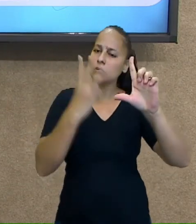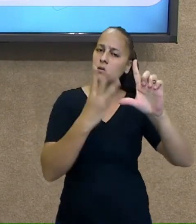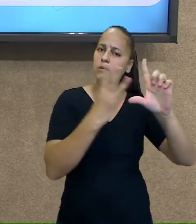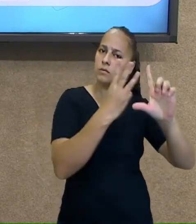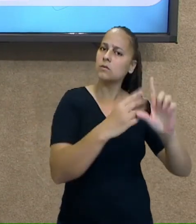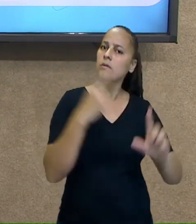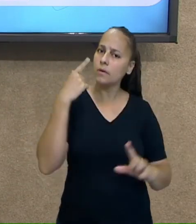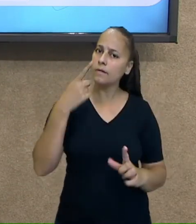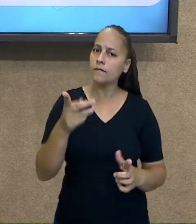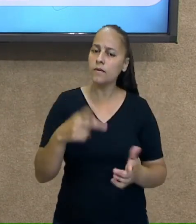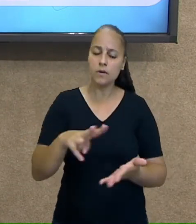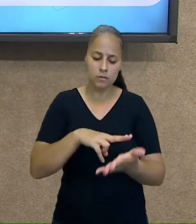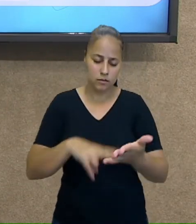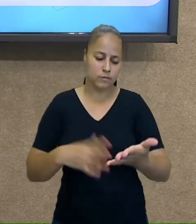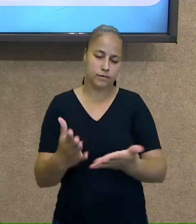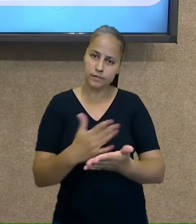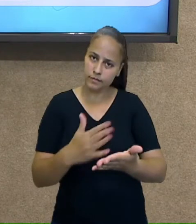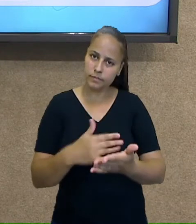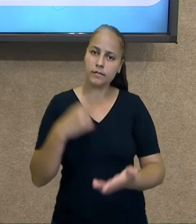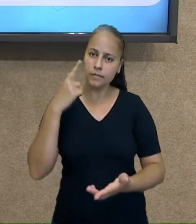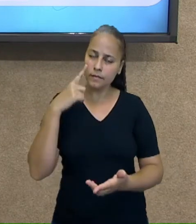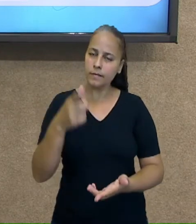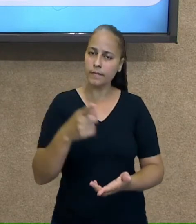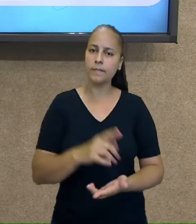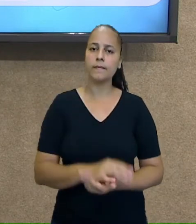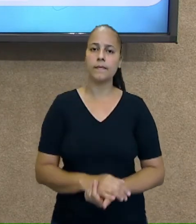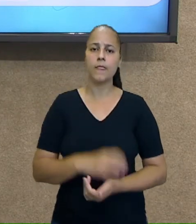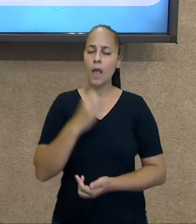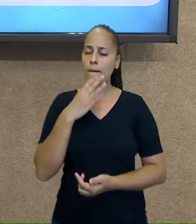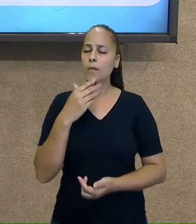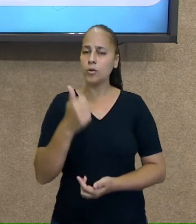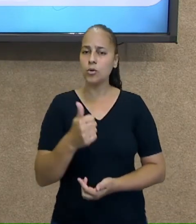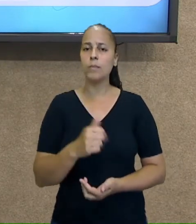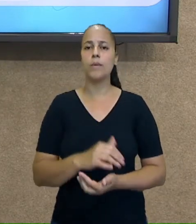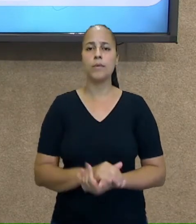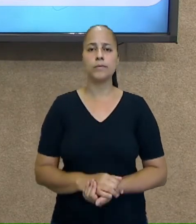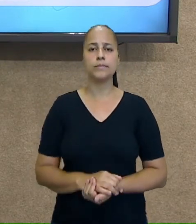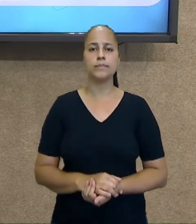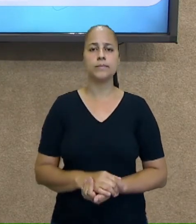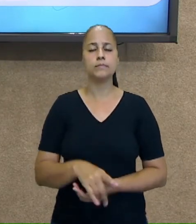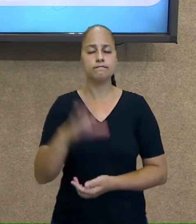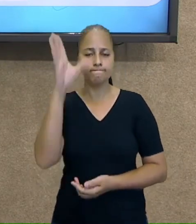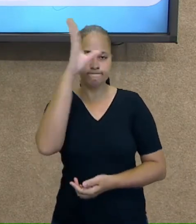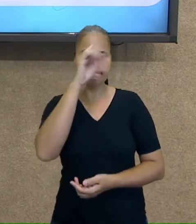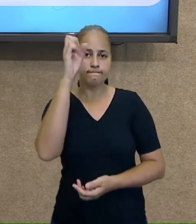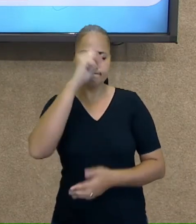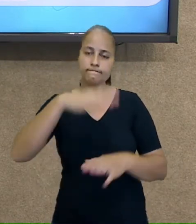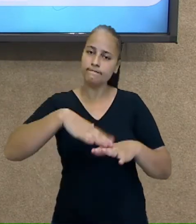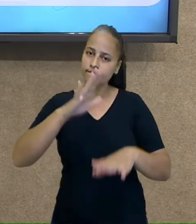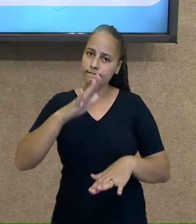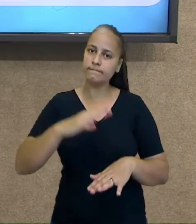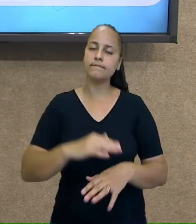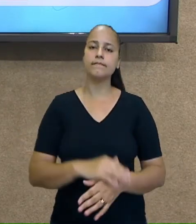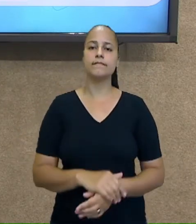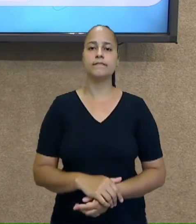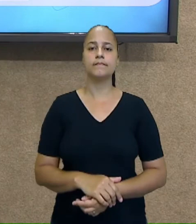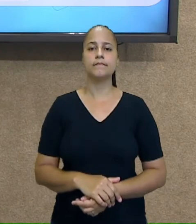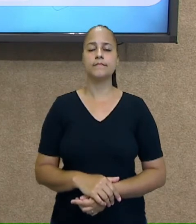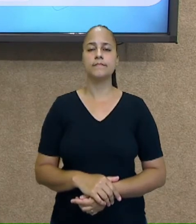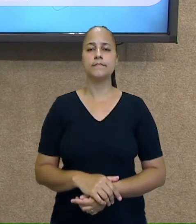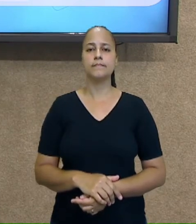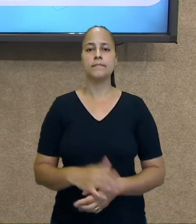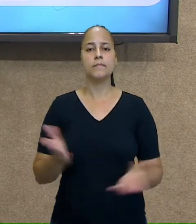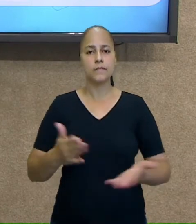disponibilizam esses livros em PDF para vocês poderem ler e aprender mais.